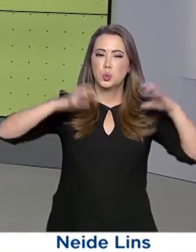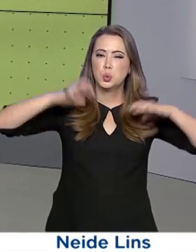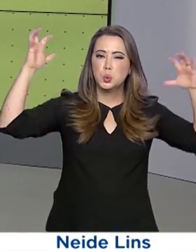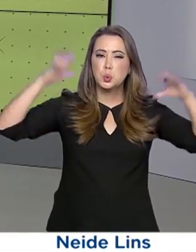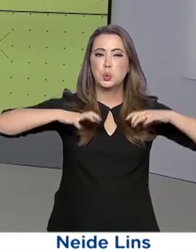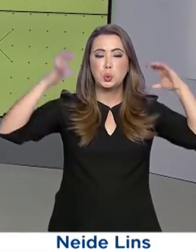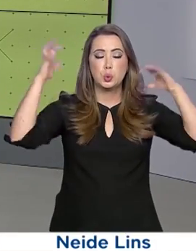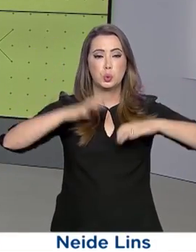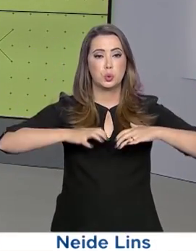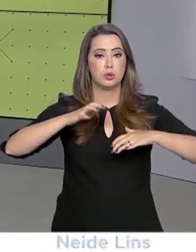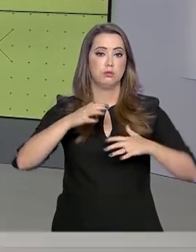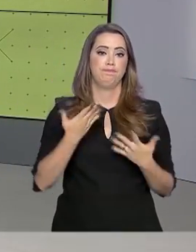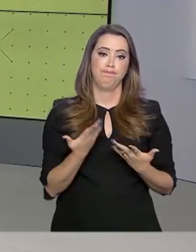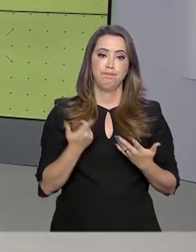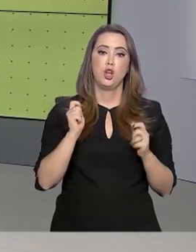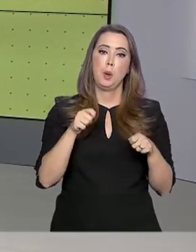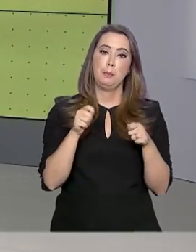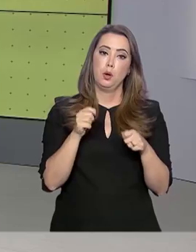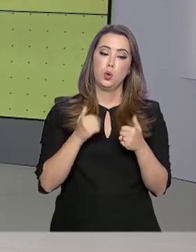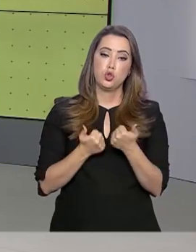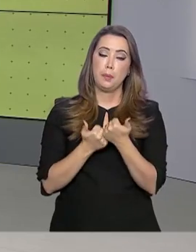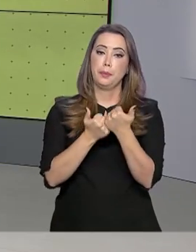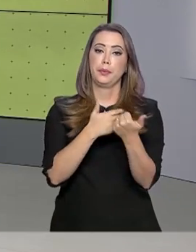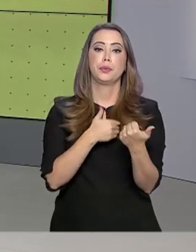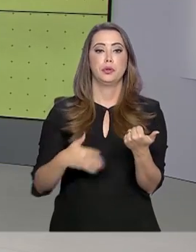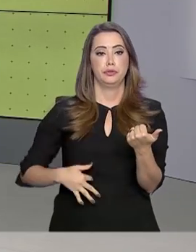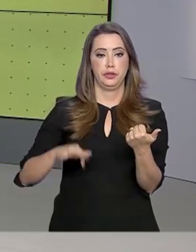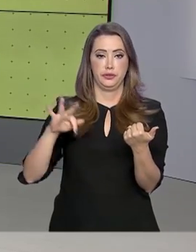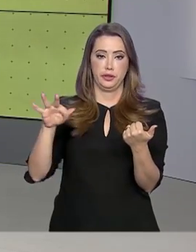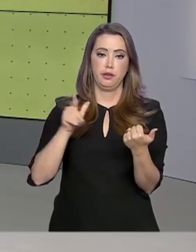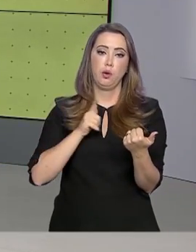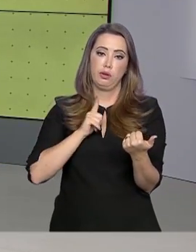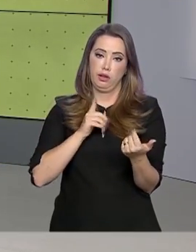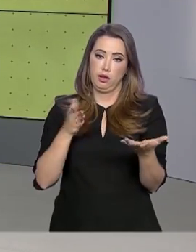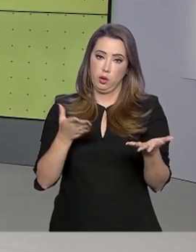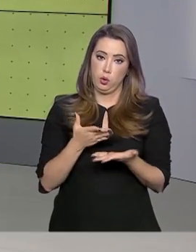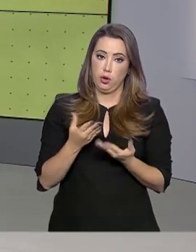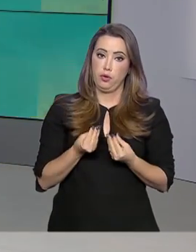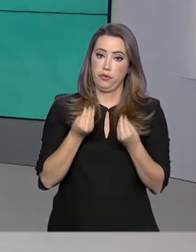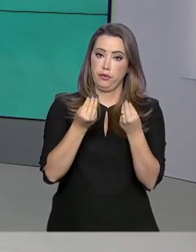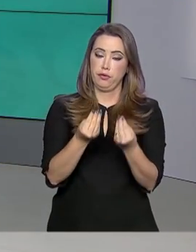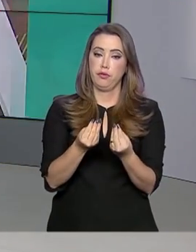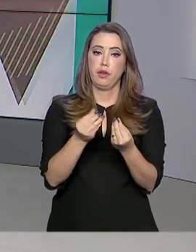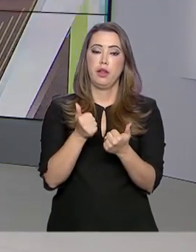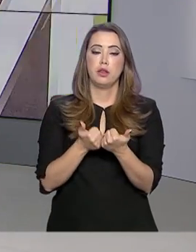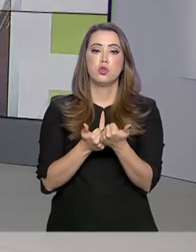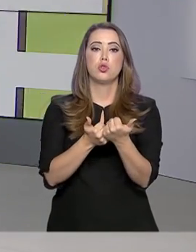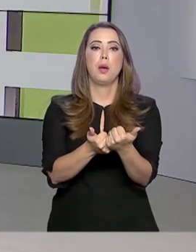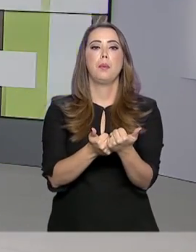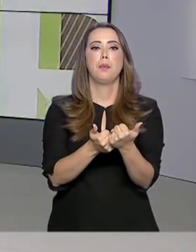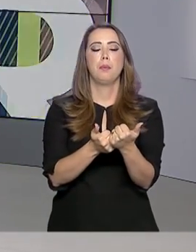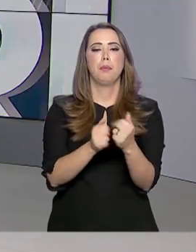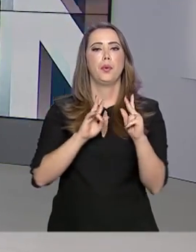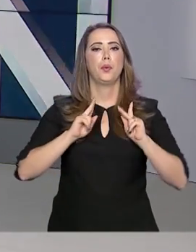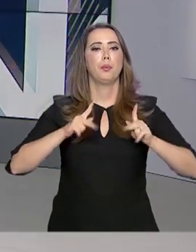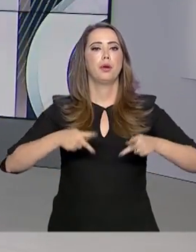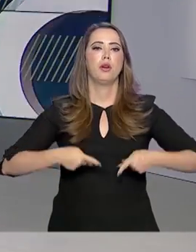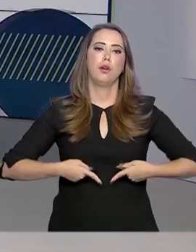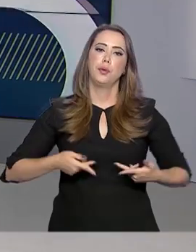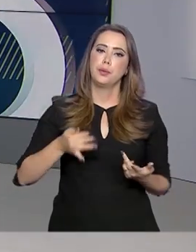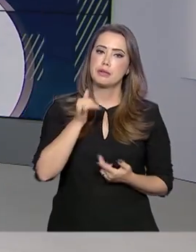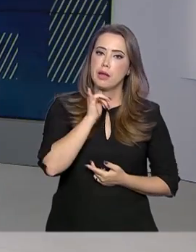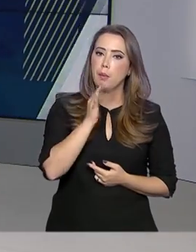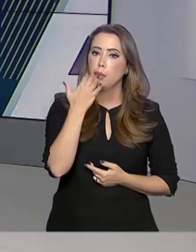temporais desta semana, vão poder contar com apoio do governo federal na distribuição de kits de assistência humanitária, como cestas